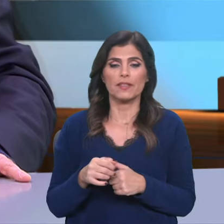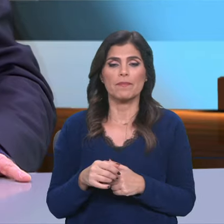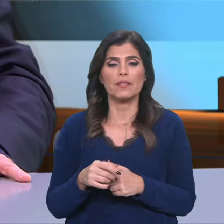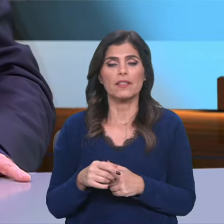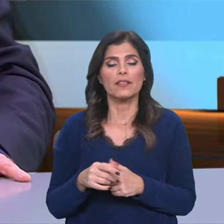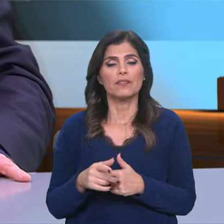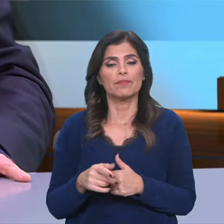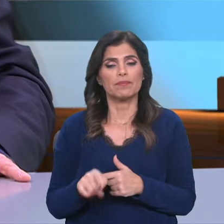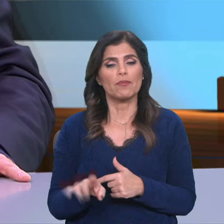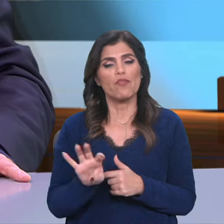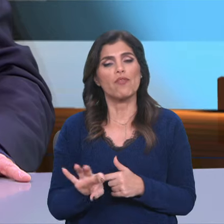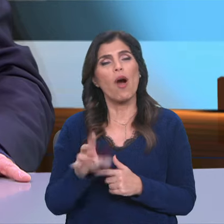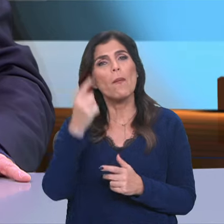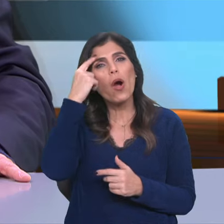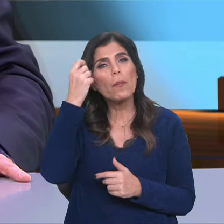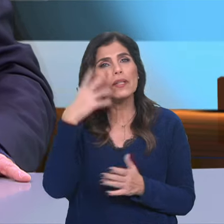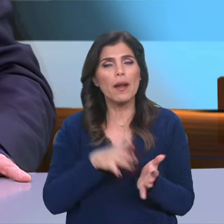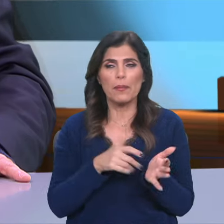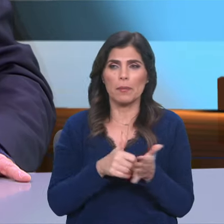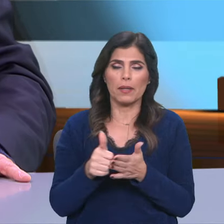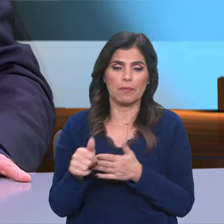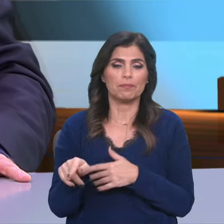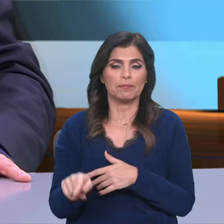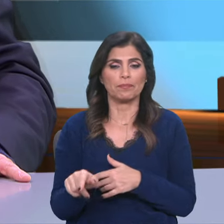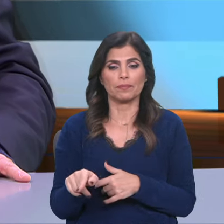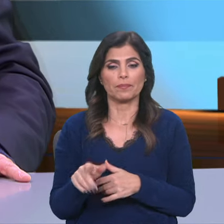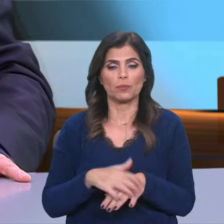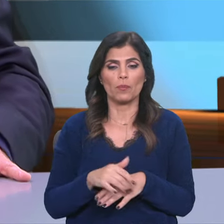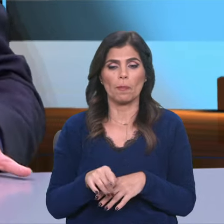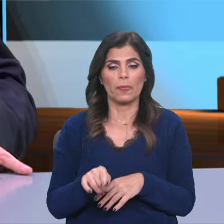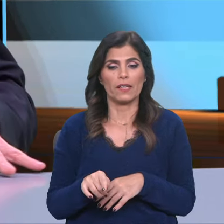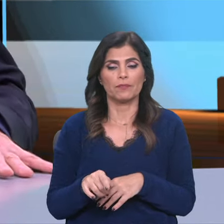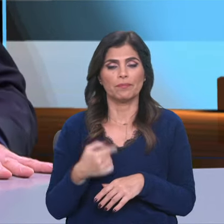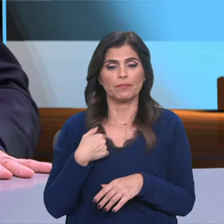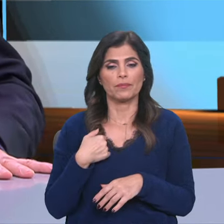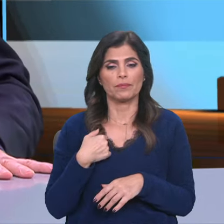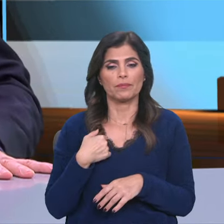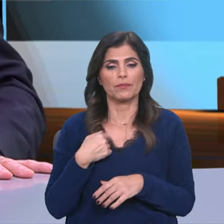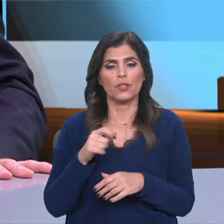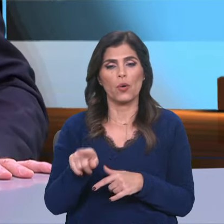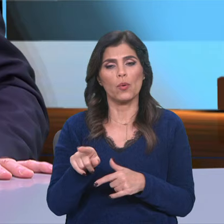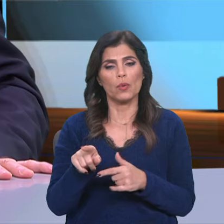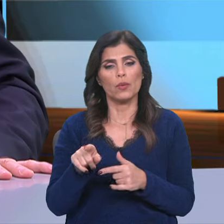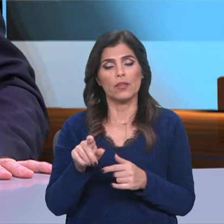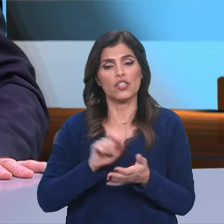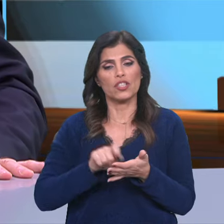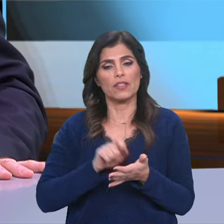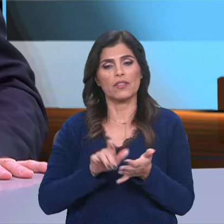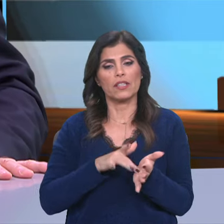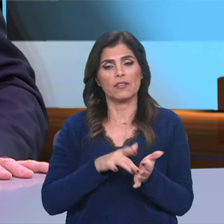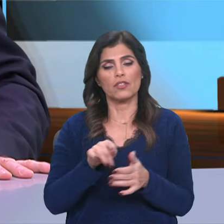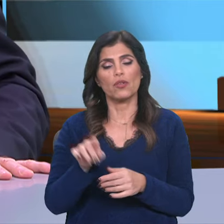compreender a Bíblia, não é? Daí, ter arriscado a escritura deste livro como